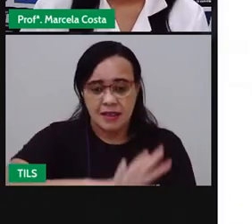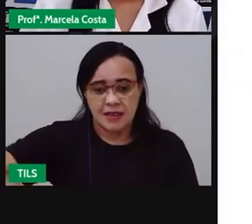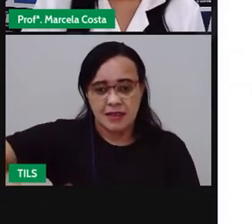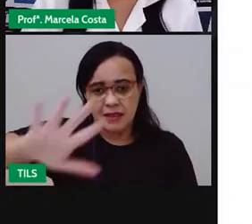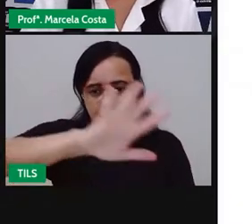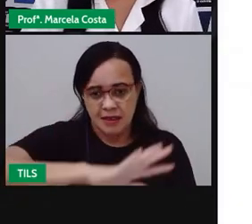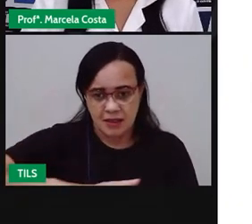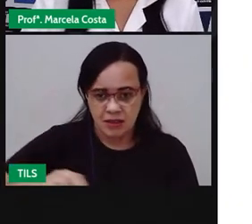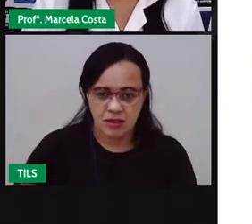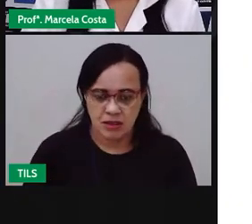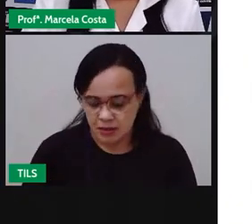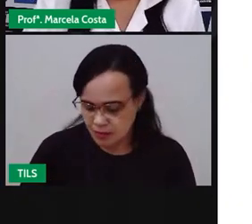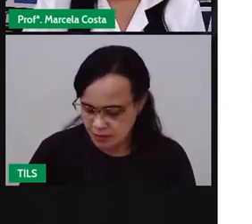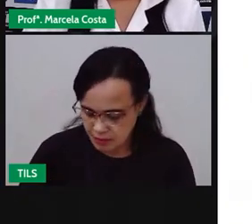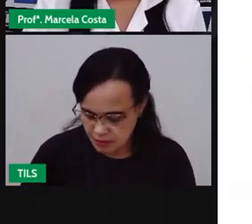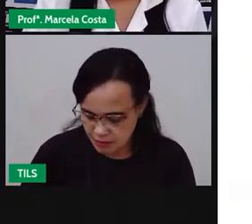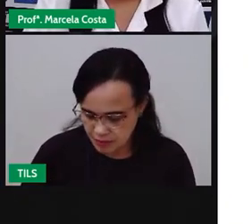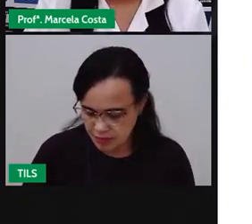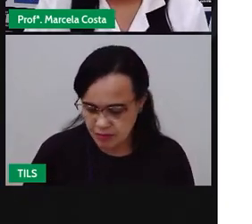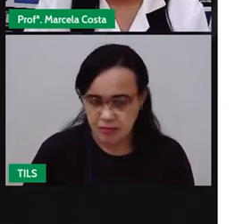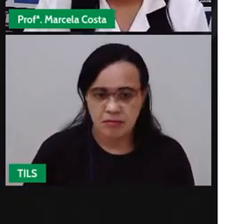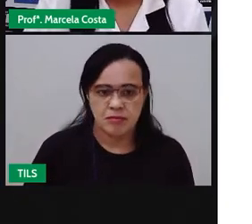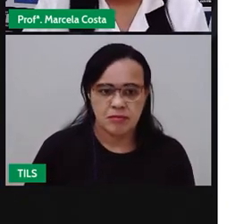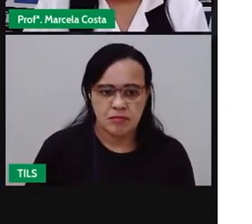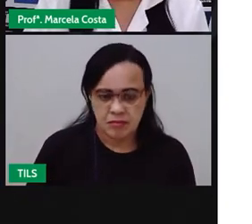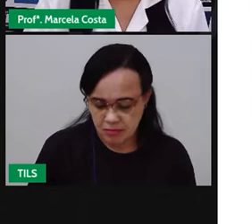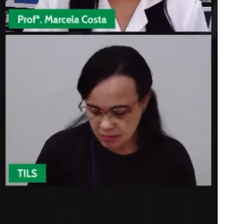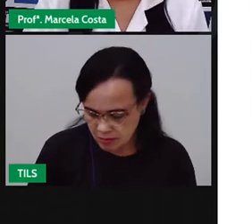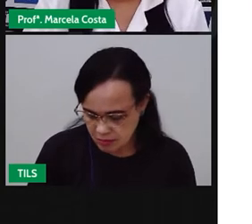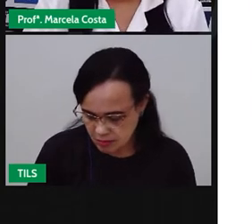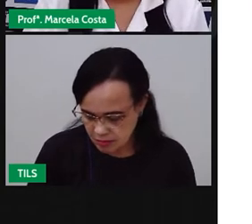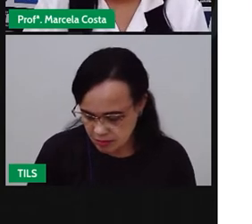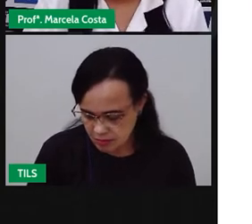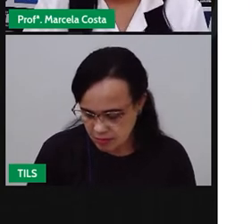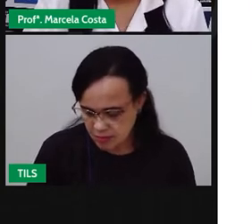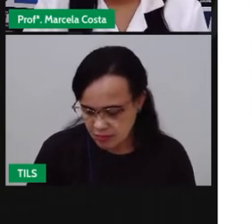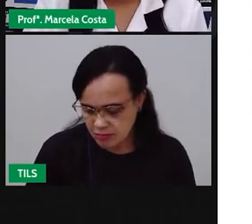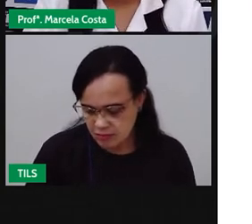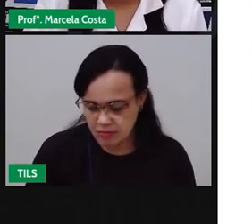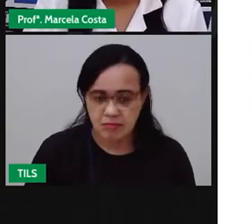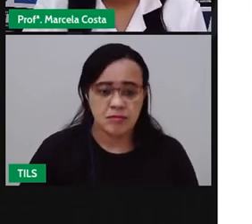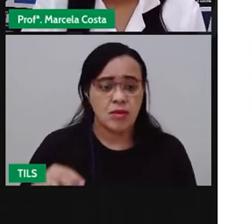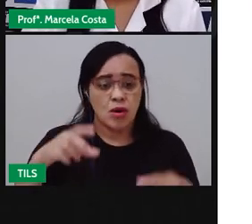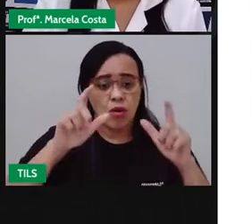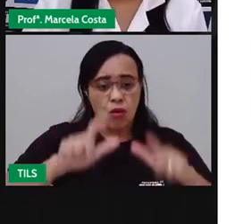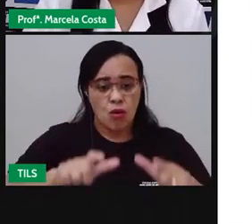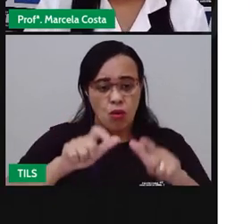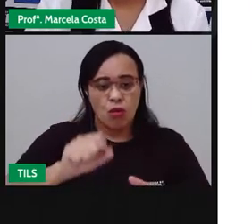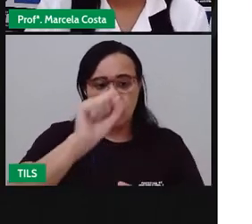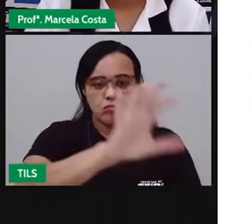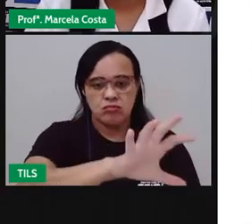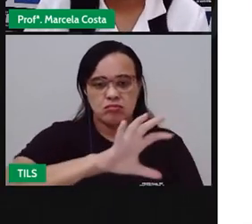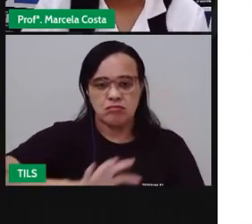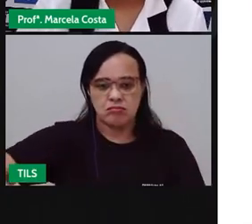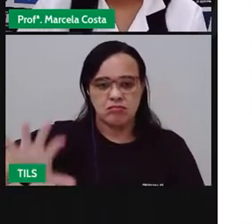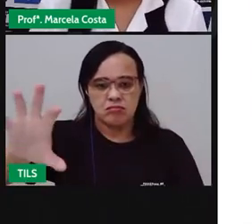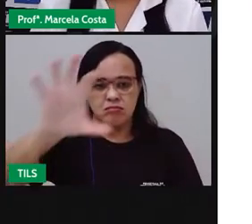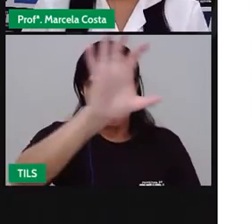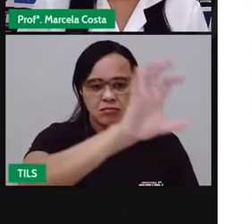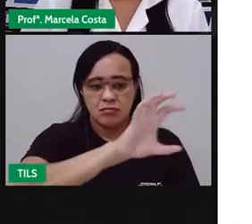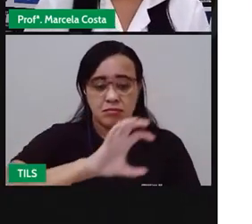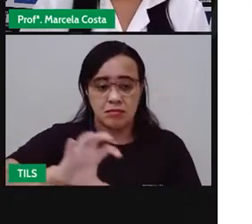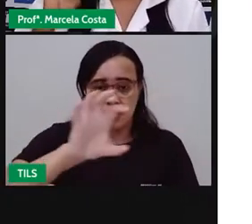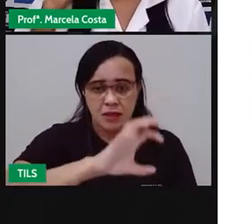né? Vamos ver os nomes dos estados da região Nordeste. Como eu falei pra vocês,